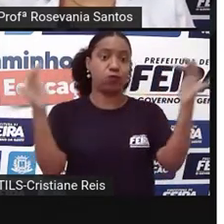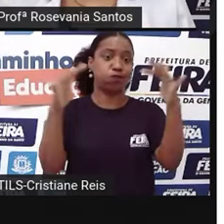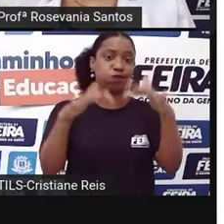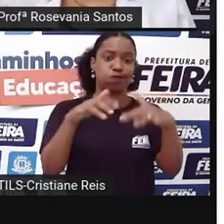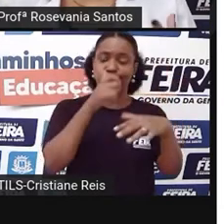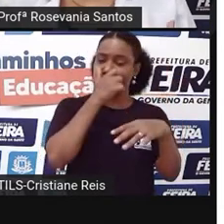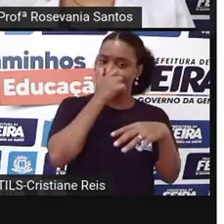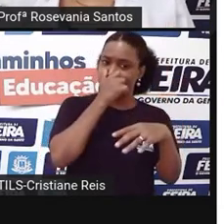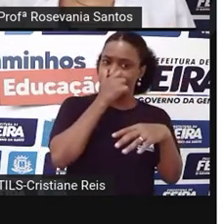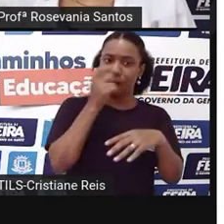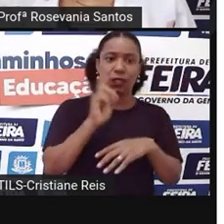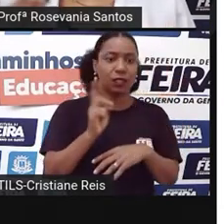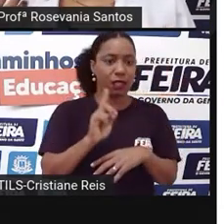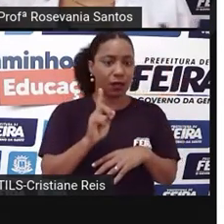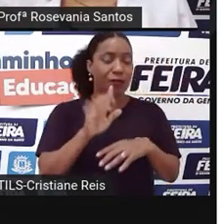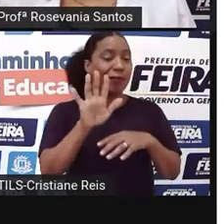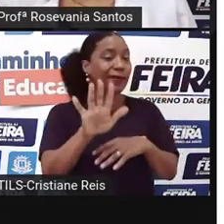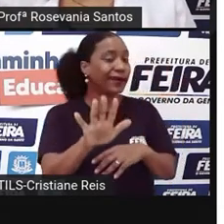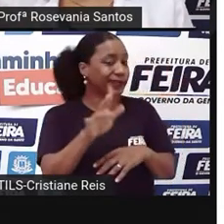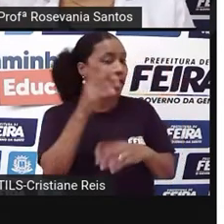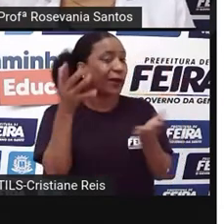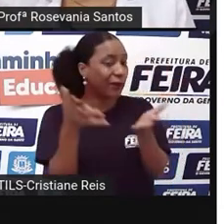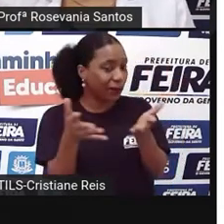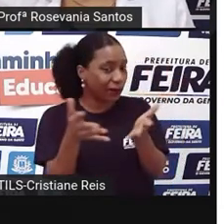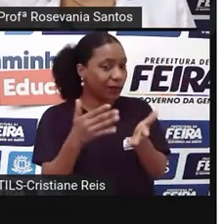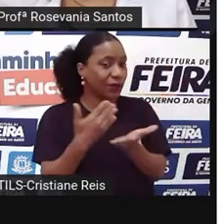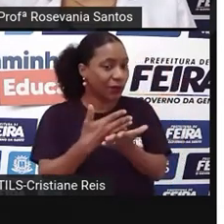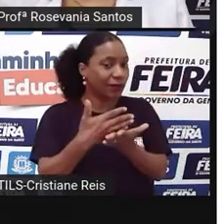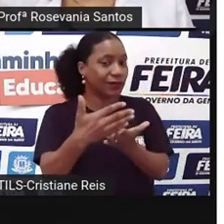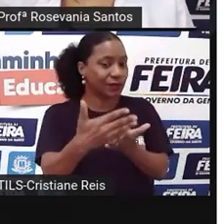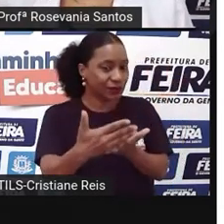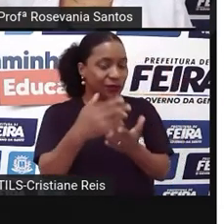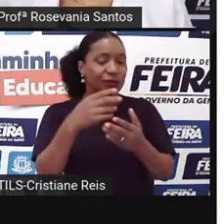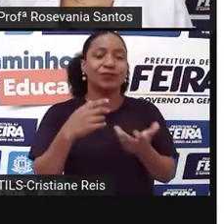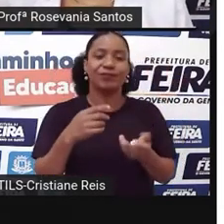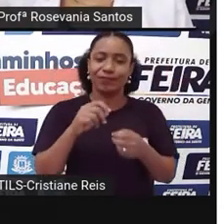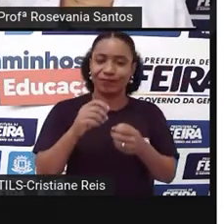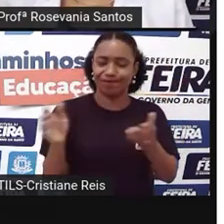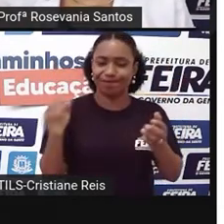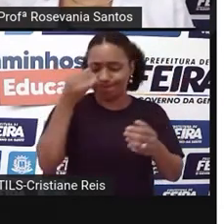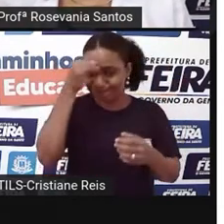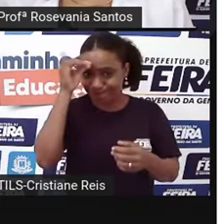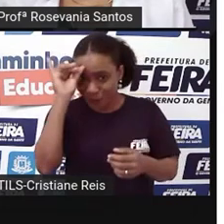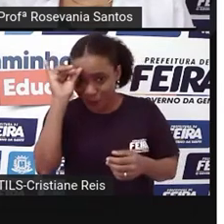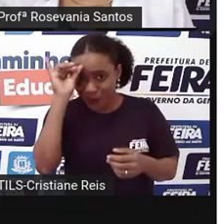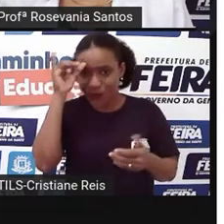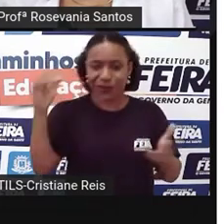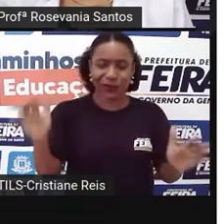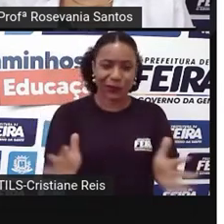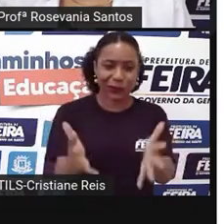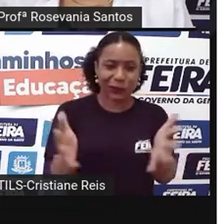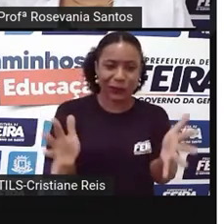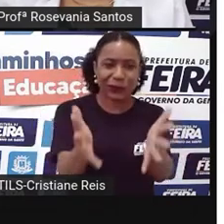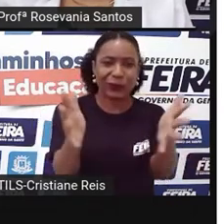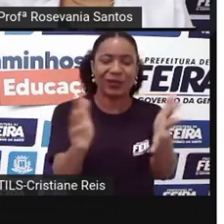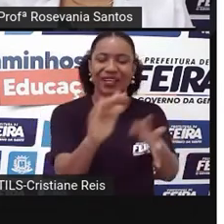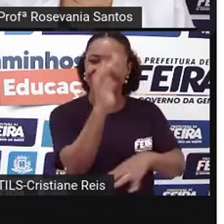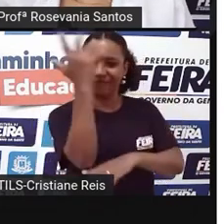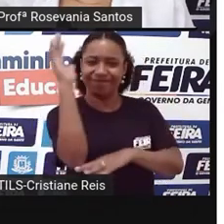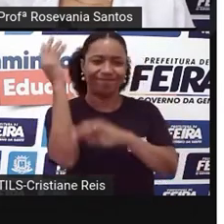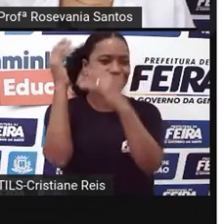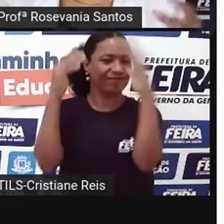agronegócio que tá indo pra lá, né, criar animais, então tá tendo um processo de desmatamento muito grande. Mas era melhor